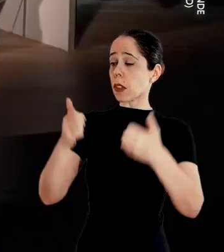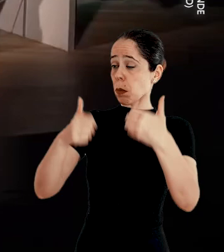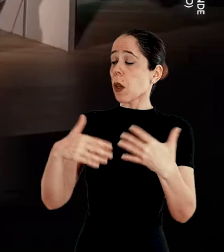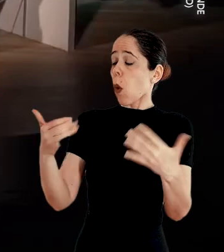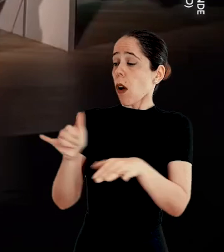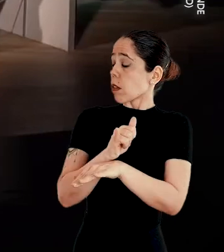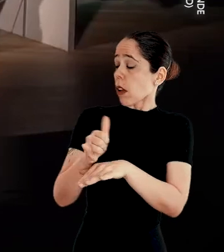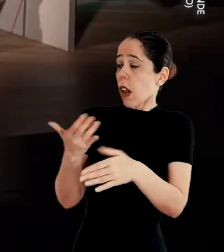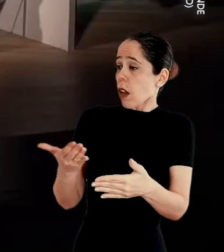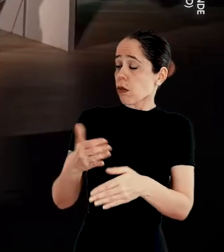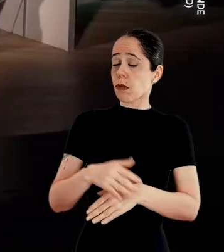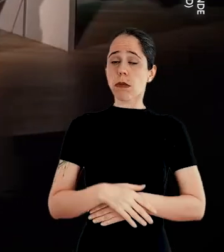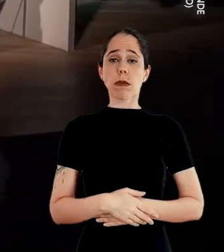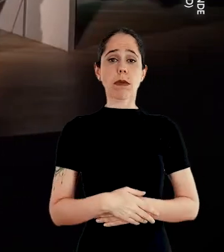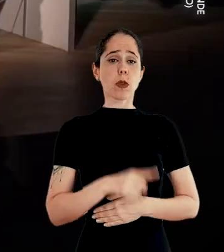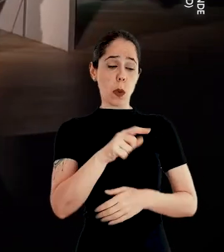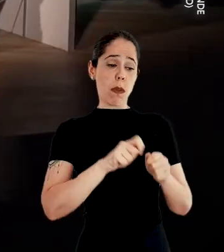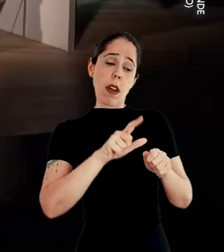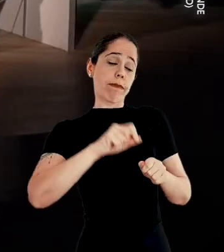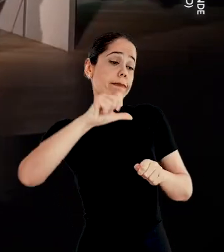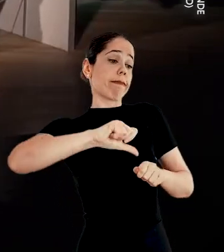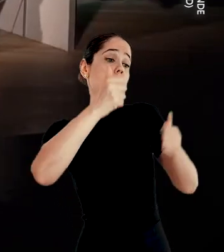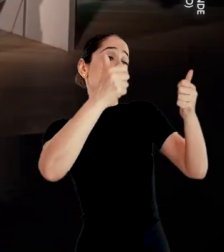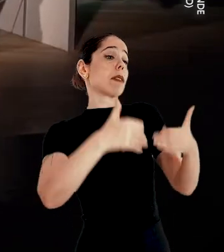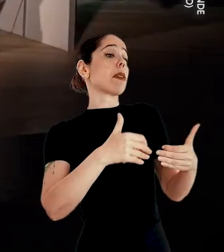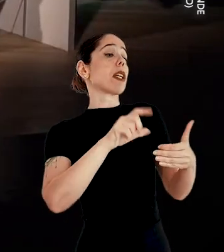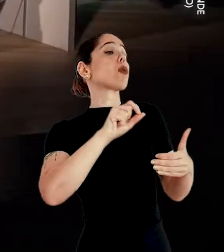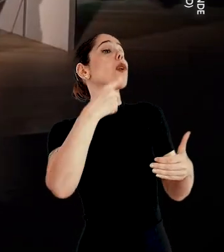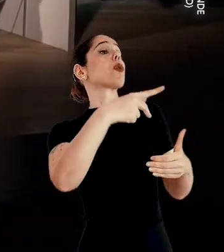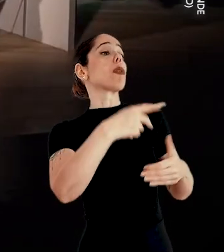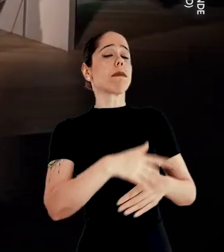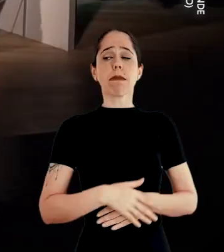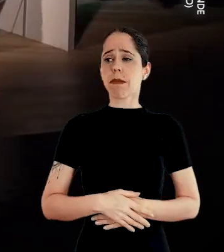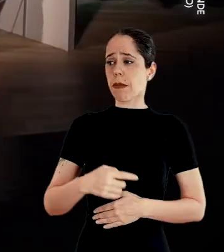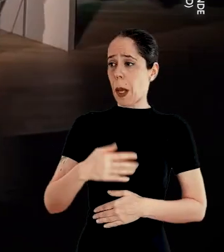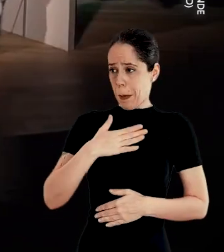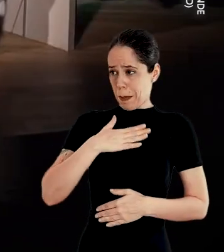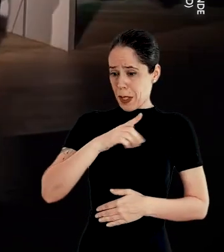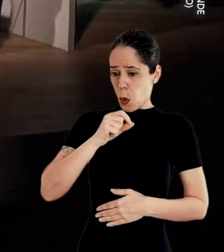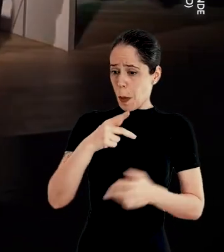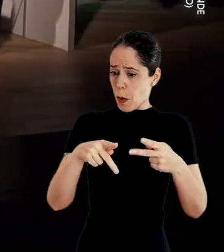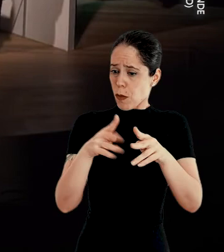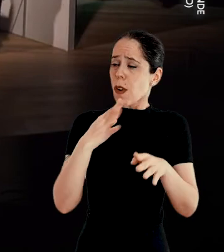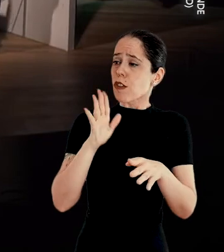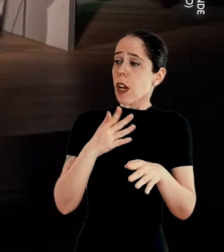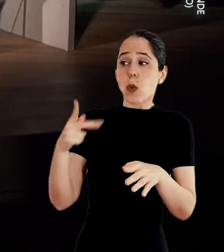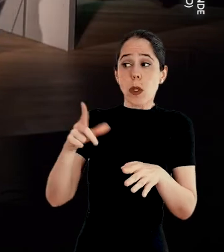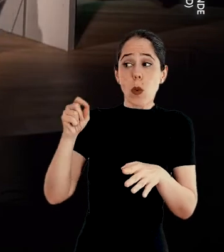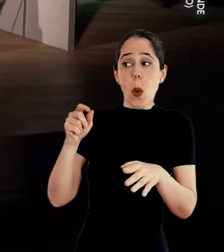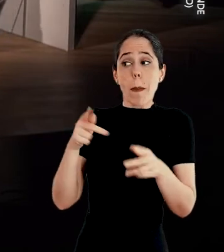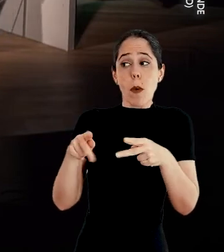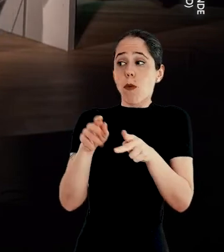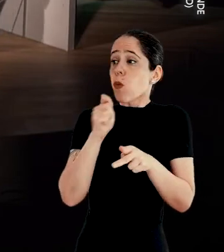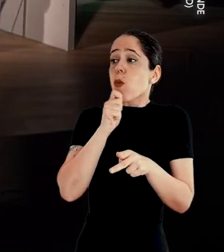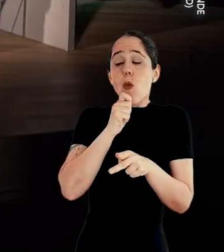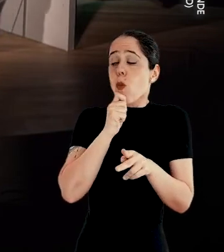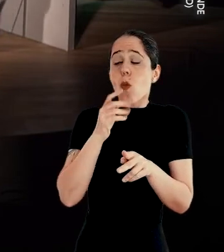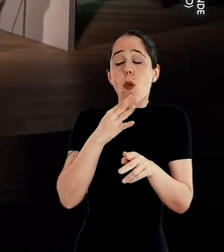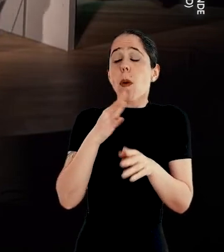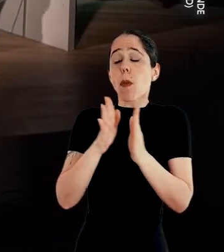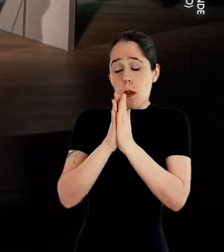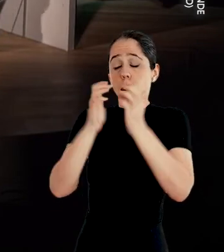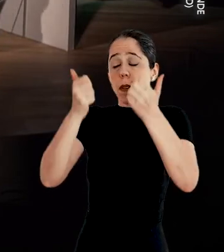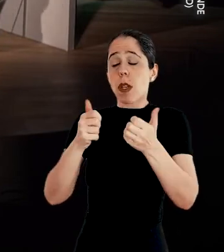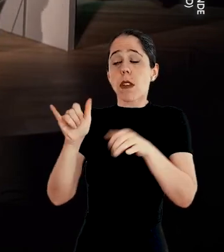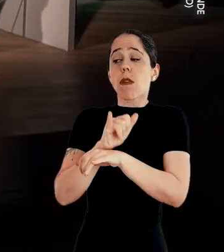Diga a alternativa, então. O senhor fez uma má escolha. Explique a sua. A minha já é conhecida. A sua aqui não é. Por favor, explique qual é a sua